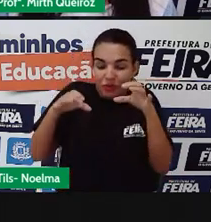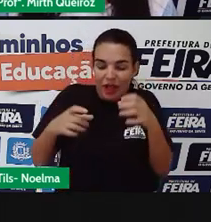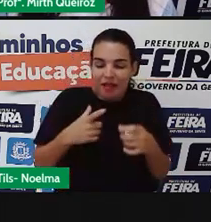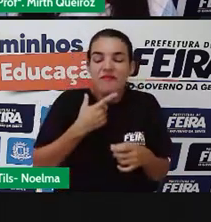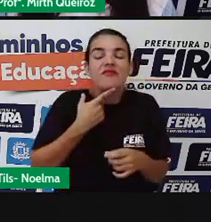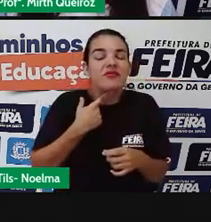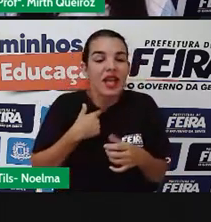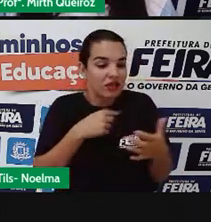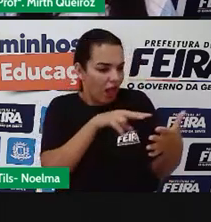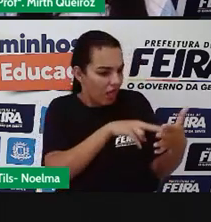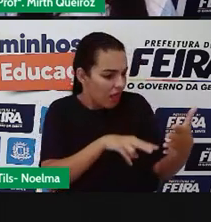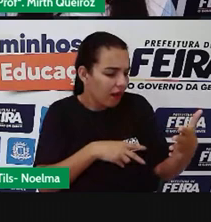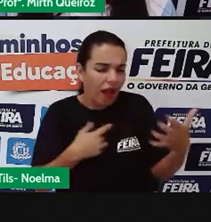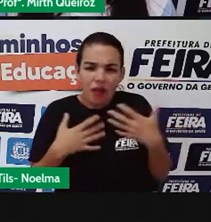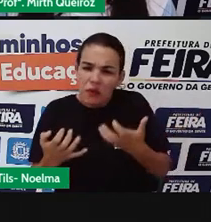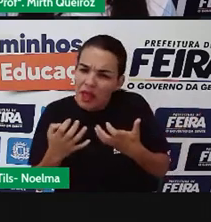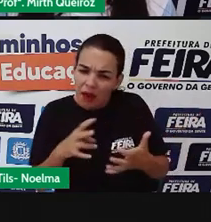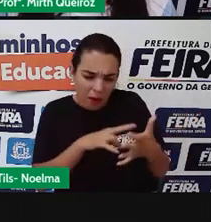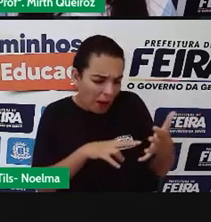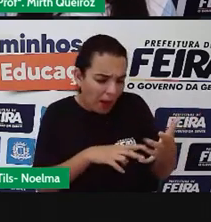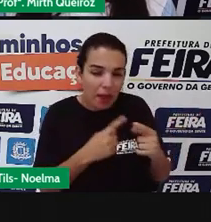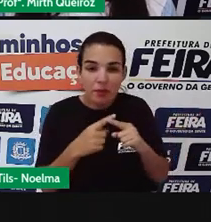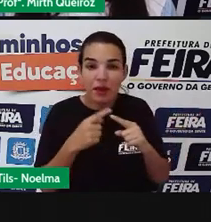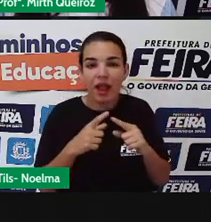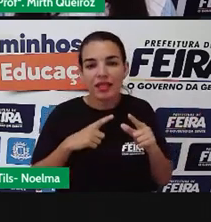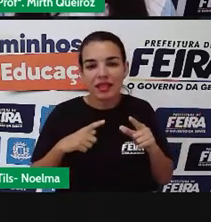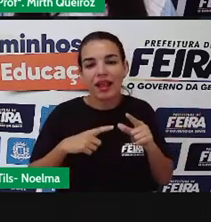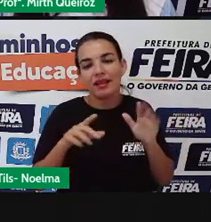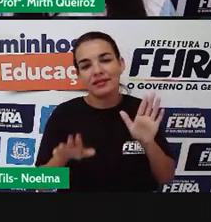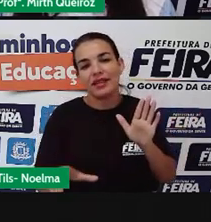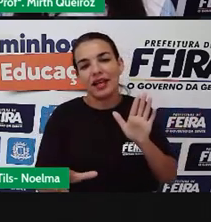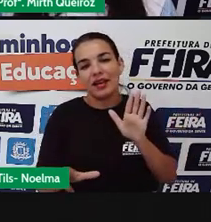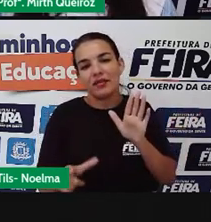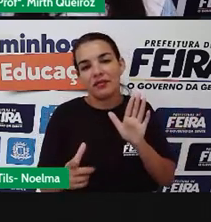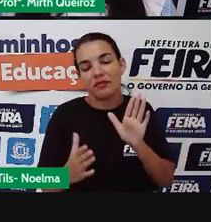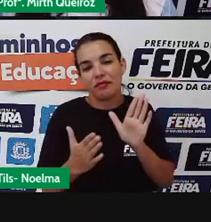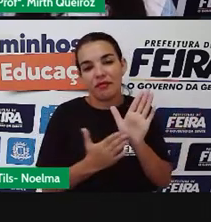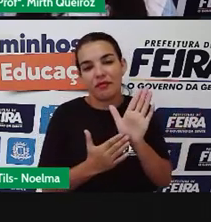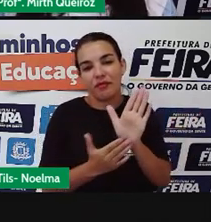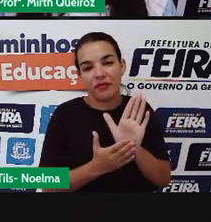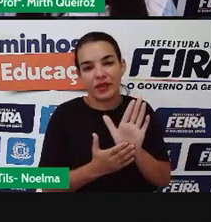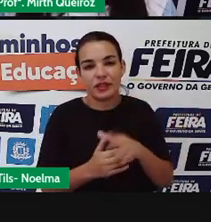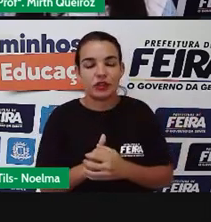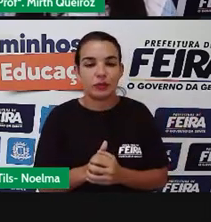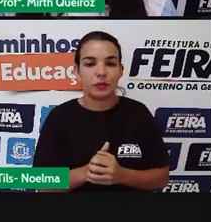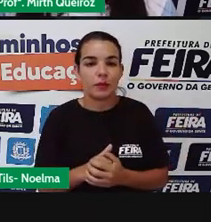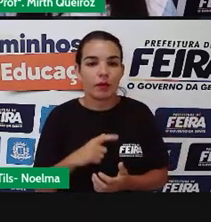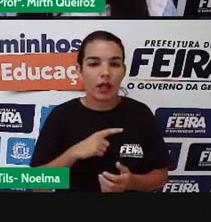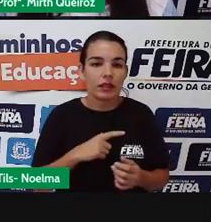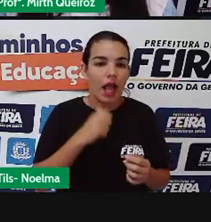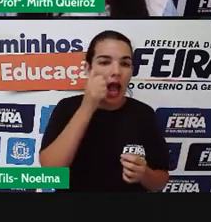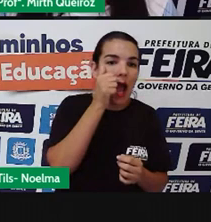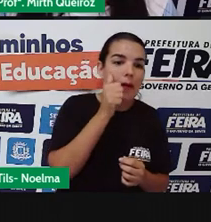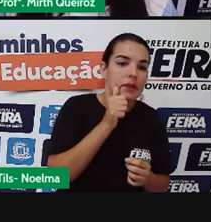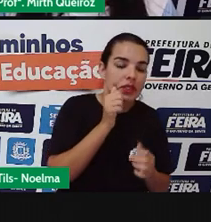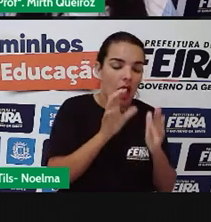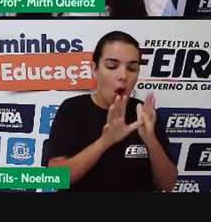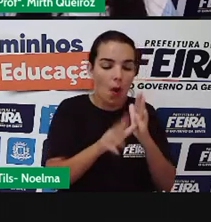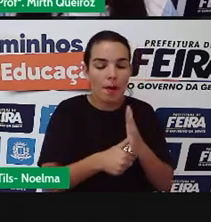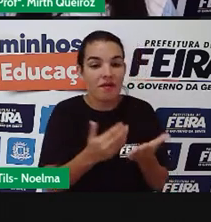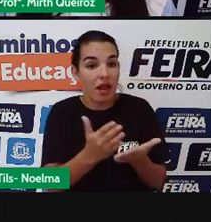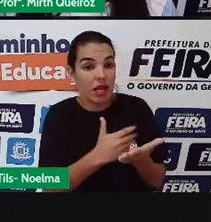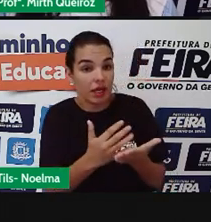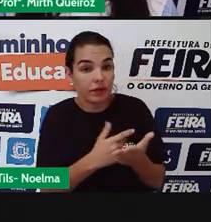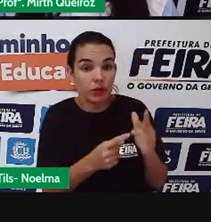Menina que Roubava Livros, um livro muito bom. Os Miseráveis, um livro maravilhoso. Já lê várias vezes